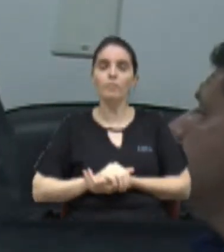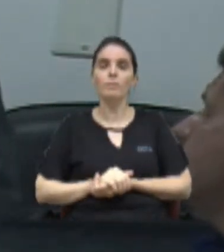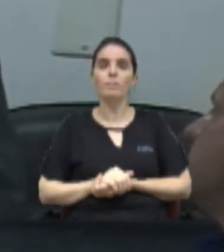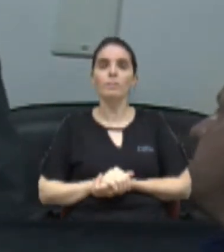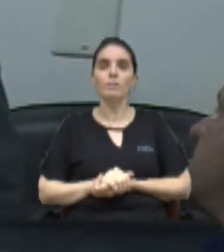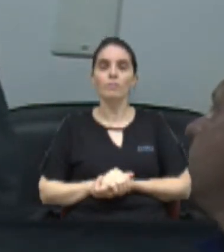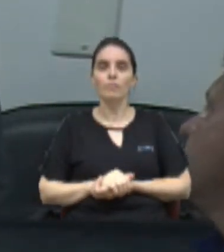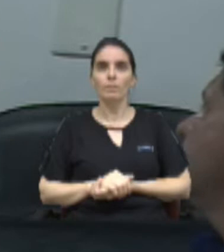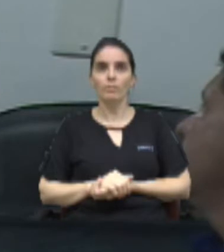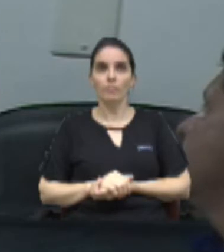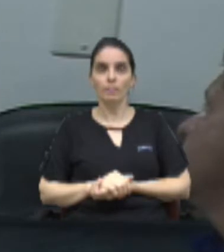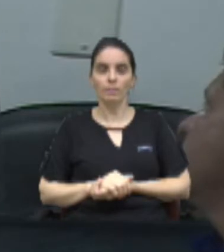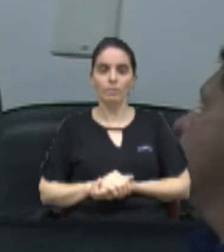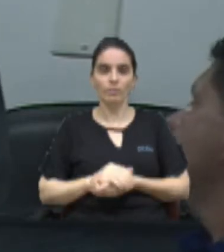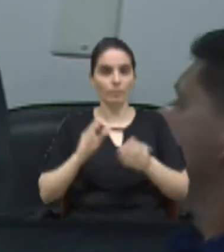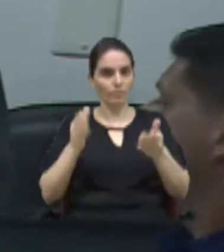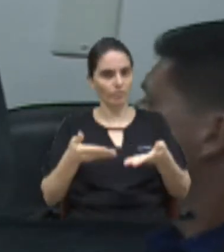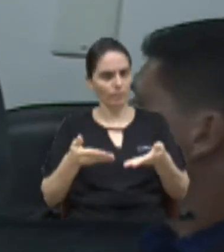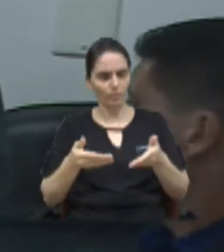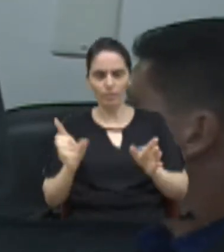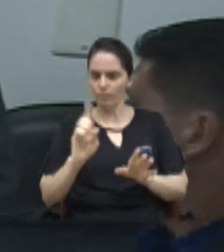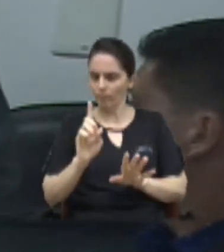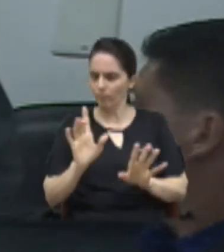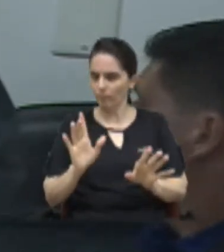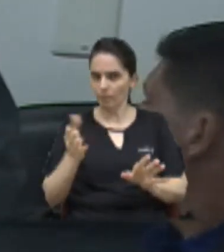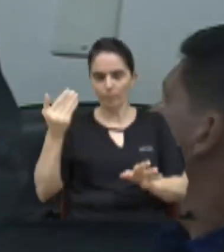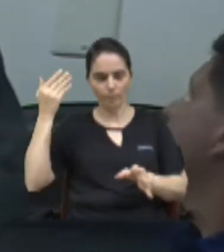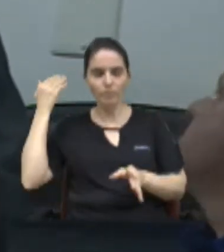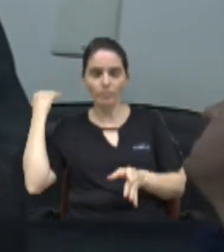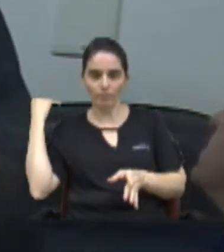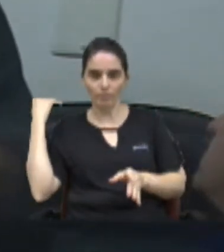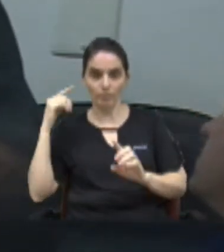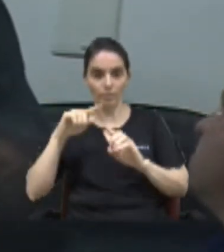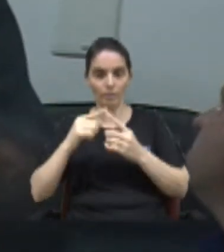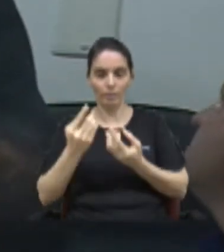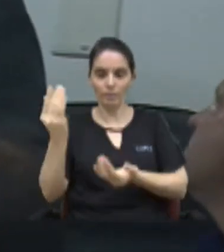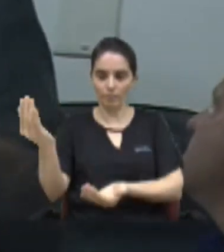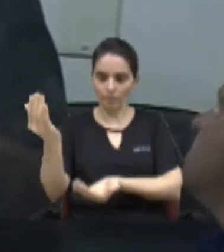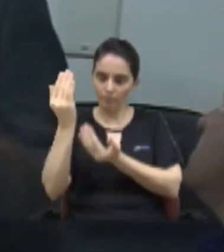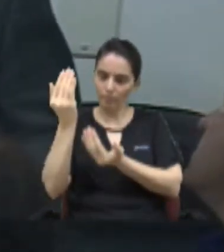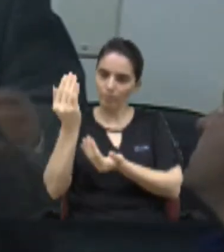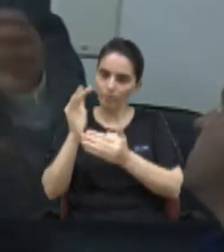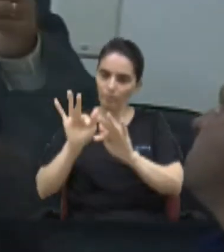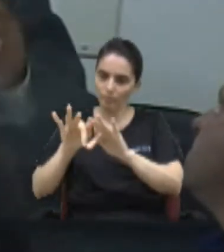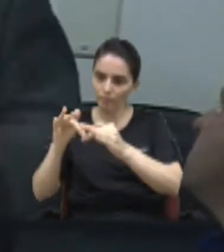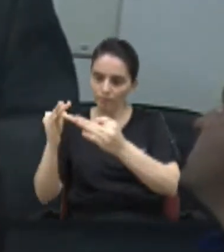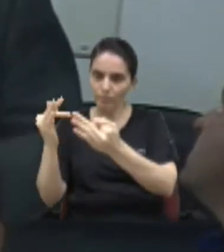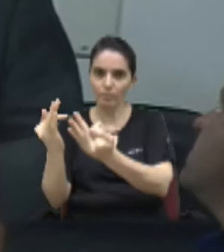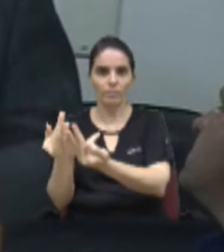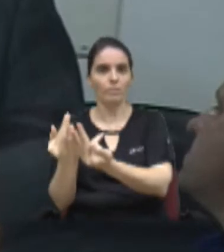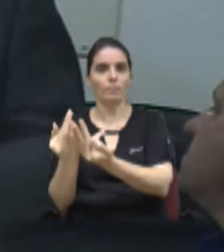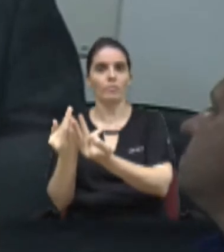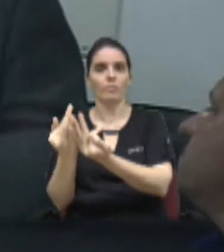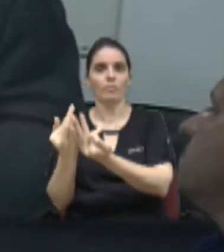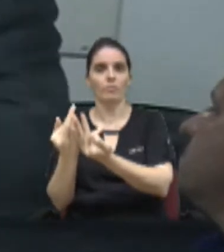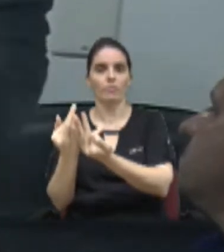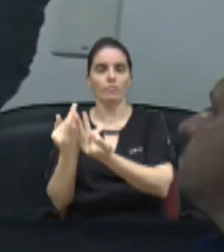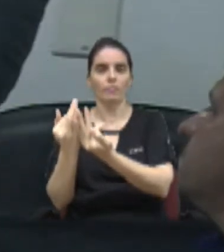mas essa homenagem para toda a sua família eu tenho certeza que valoriza